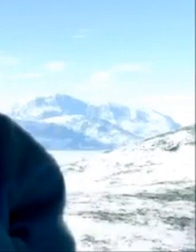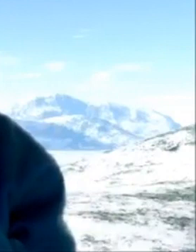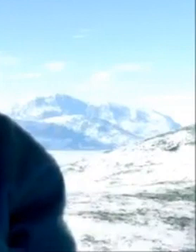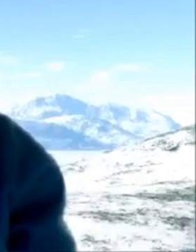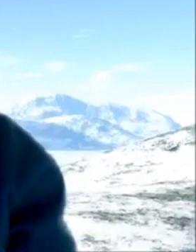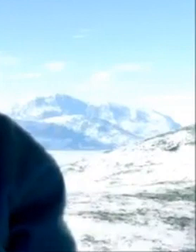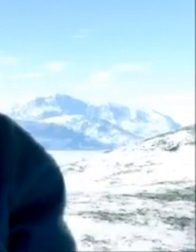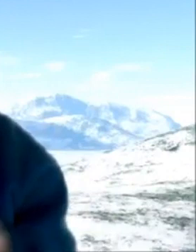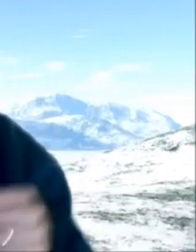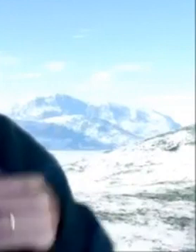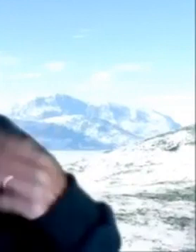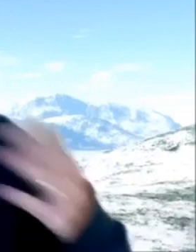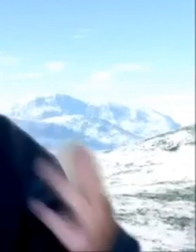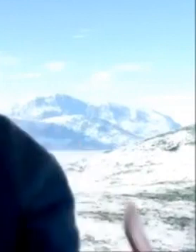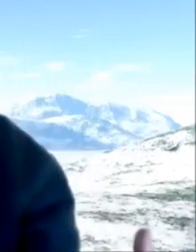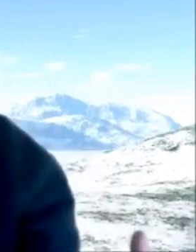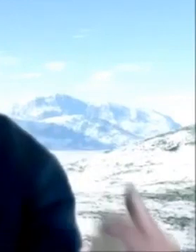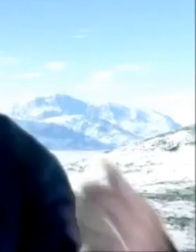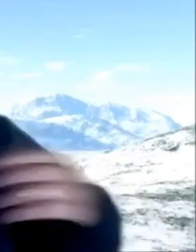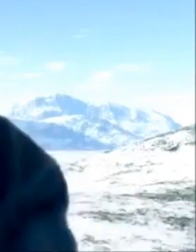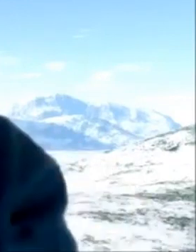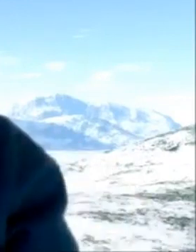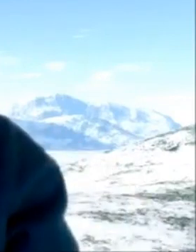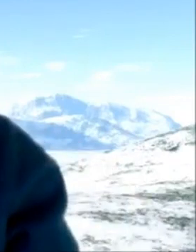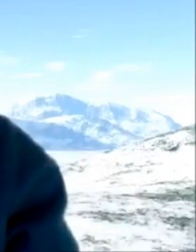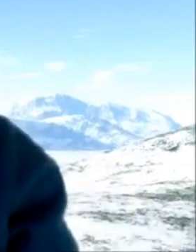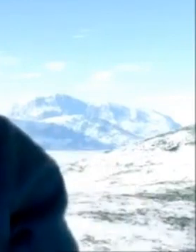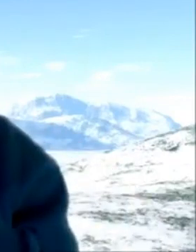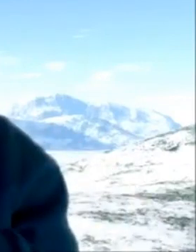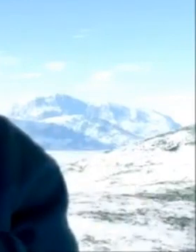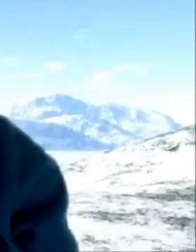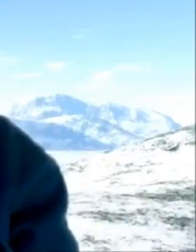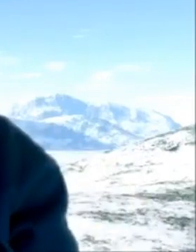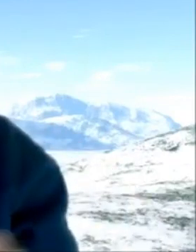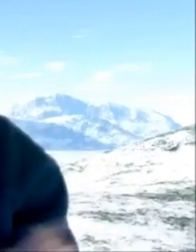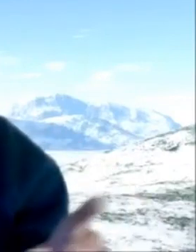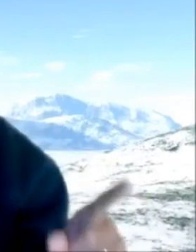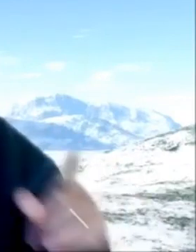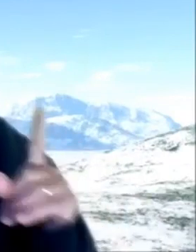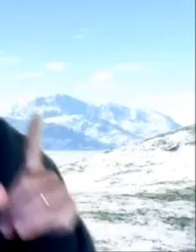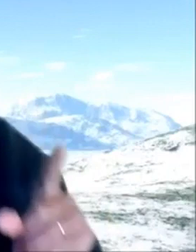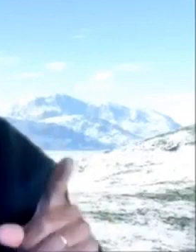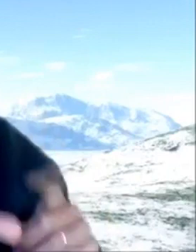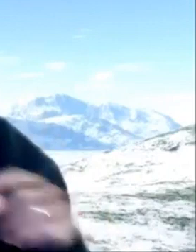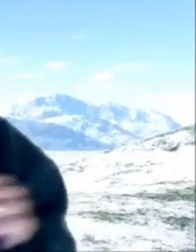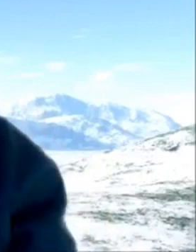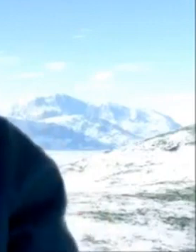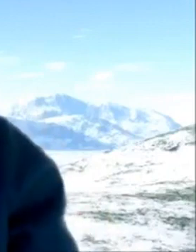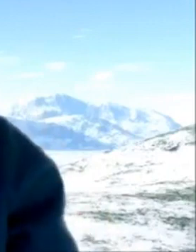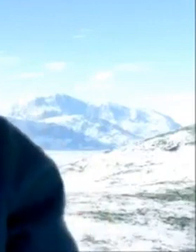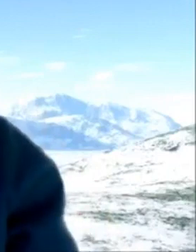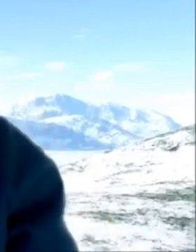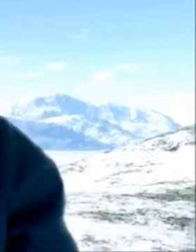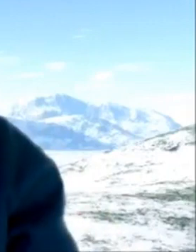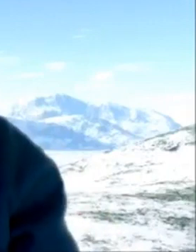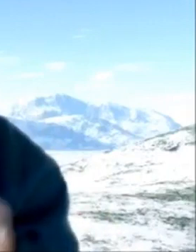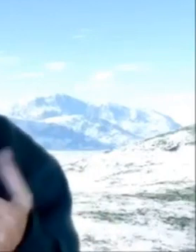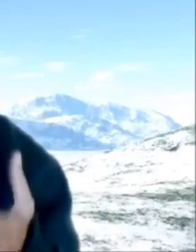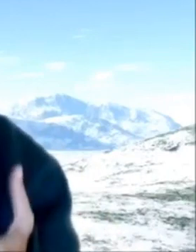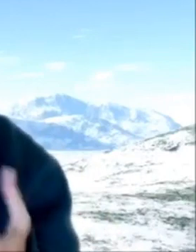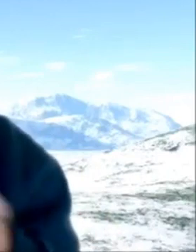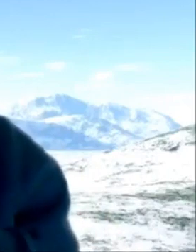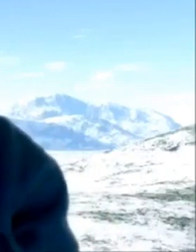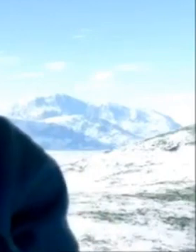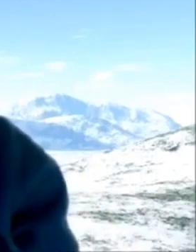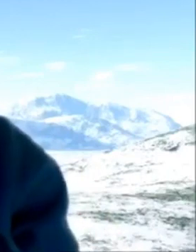a aula de hoje foram esses os quatro documentos que nós vimos nessa última aula da disciplina